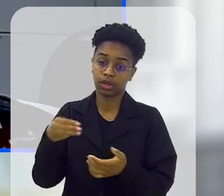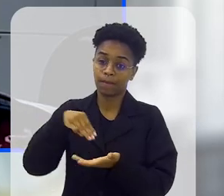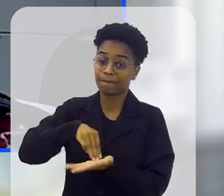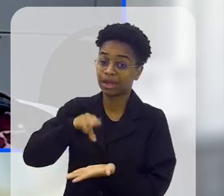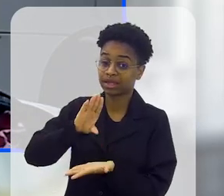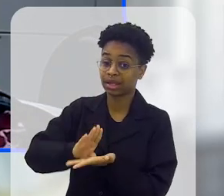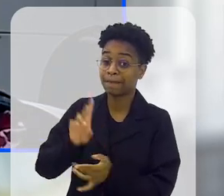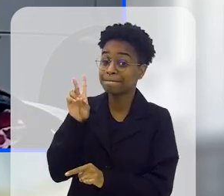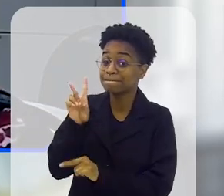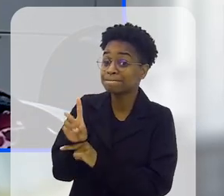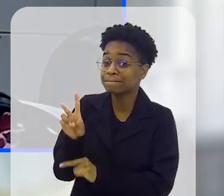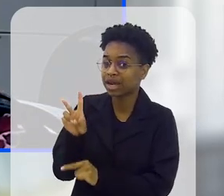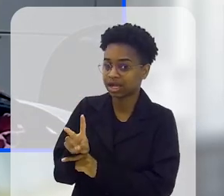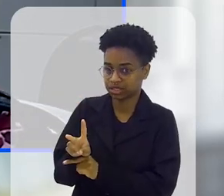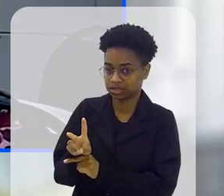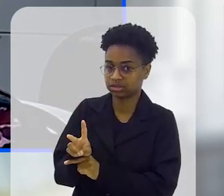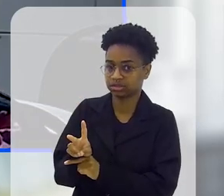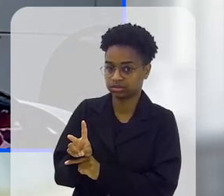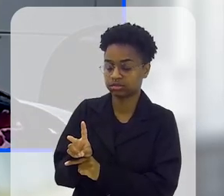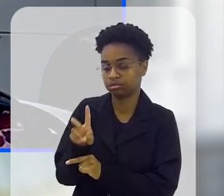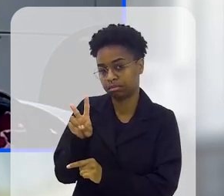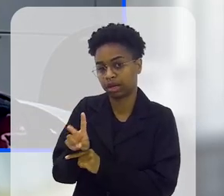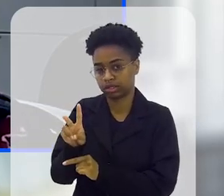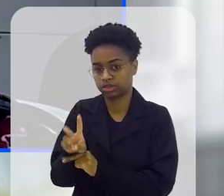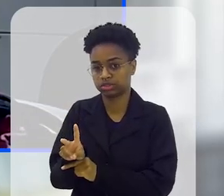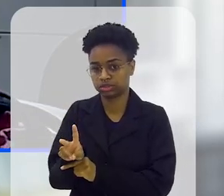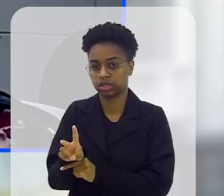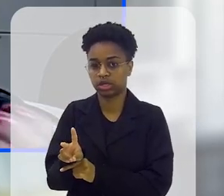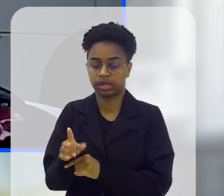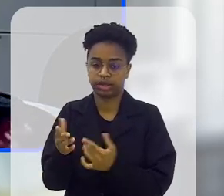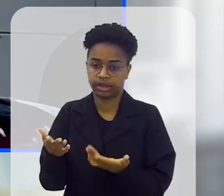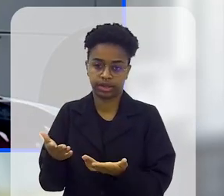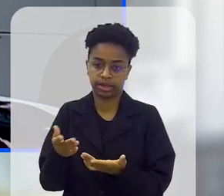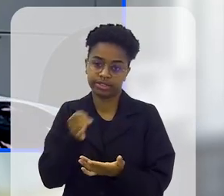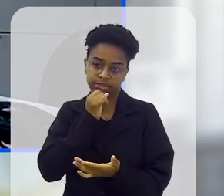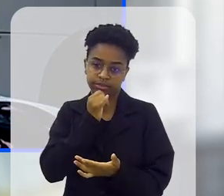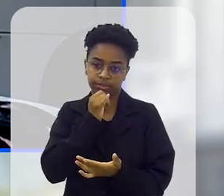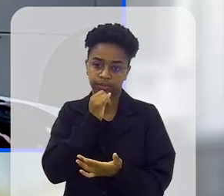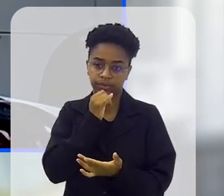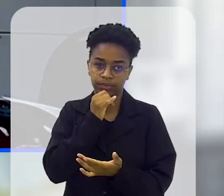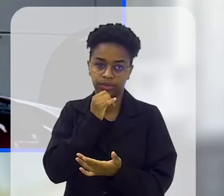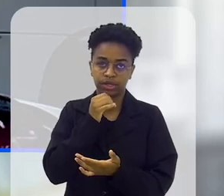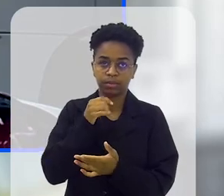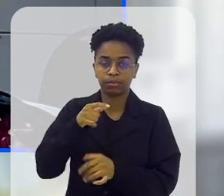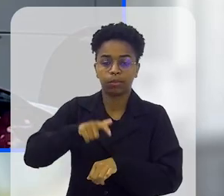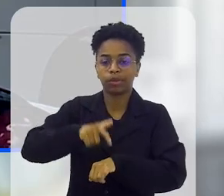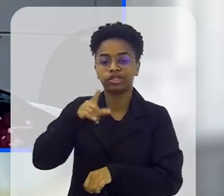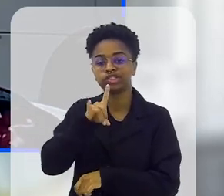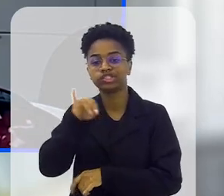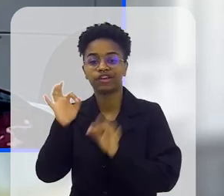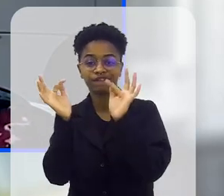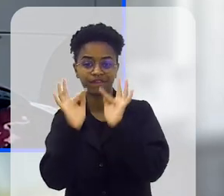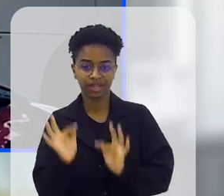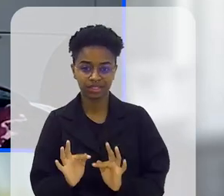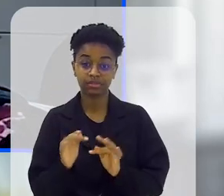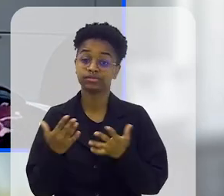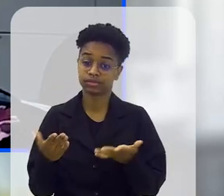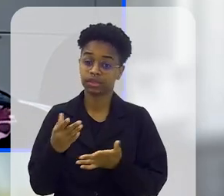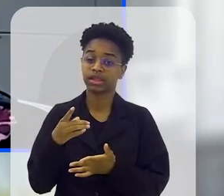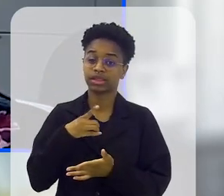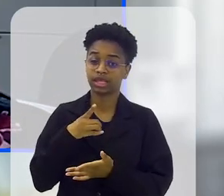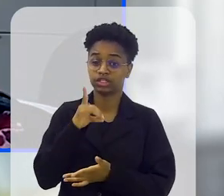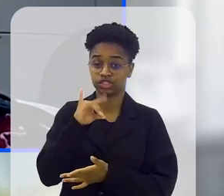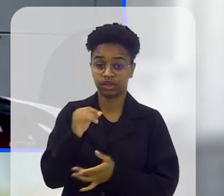o McDonald's empresta o uso, nome deles, no Mac Dia Feliz, por exemplo, que é onde a verba é